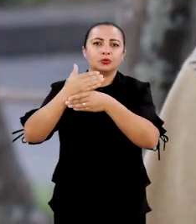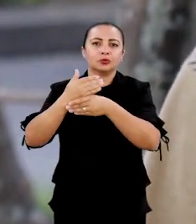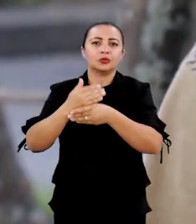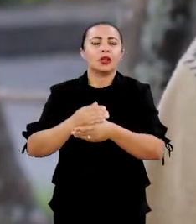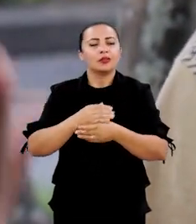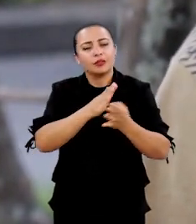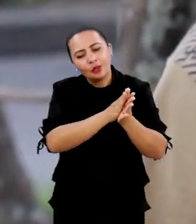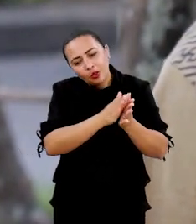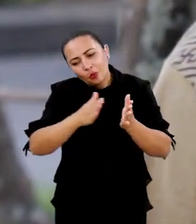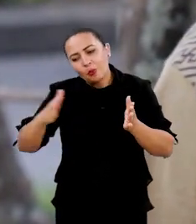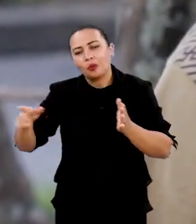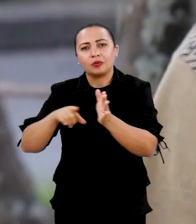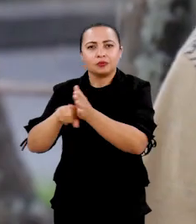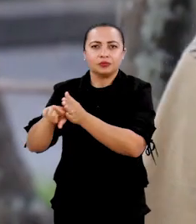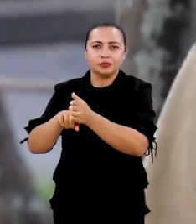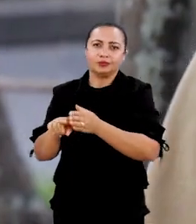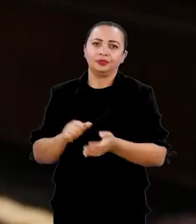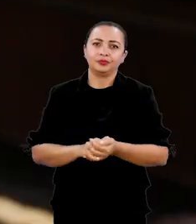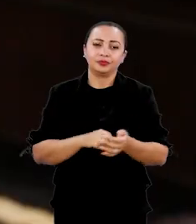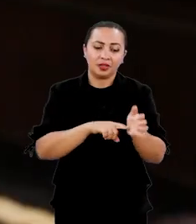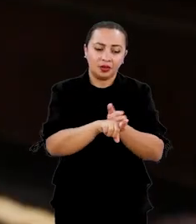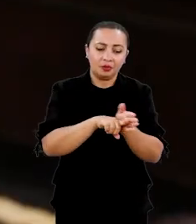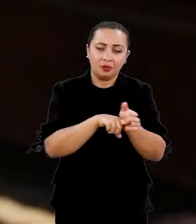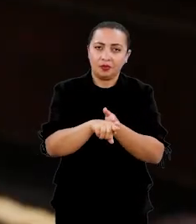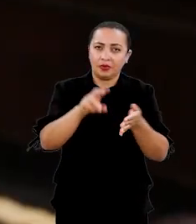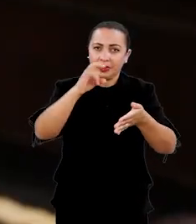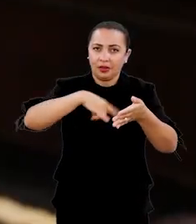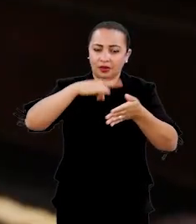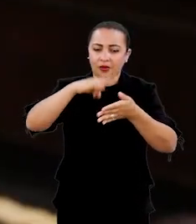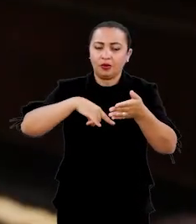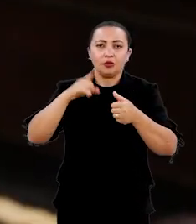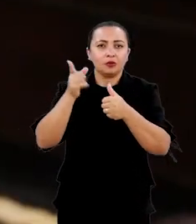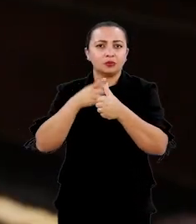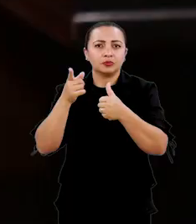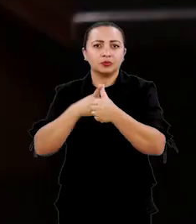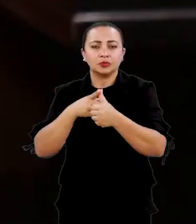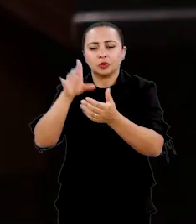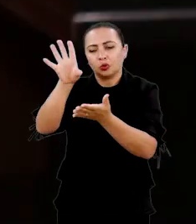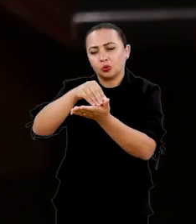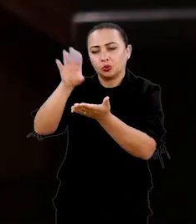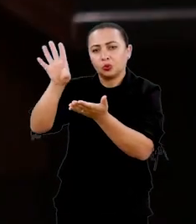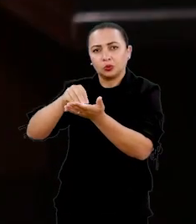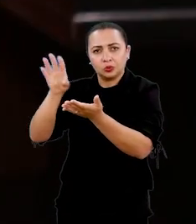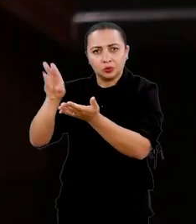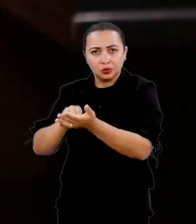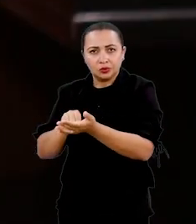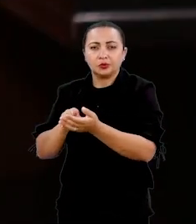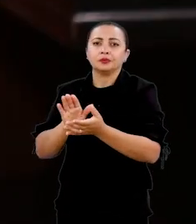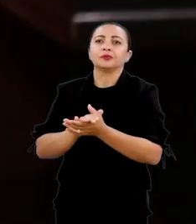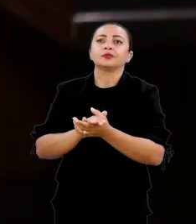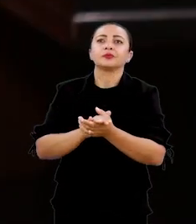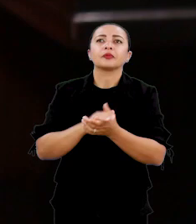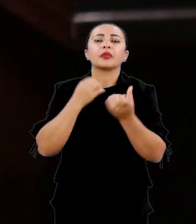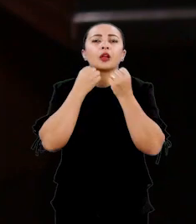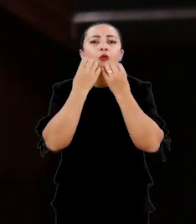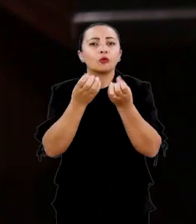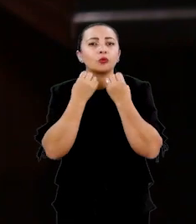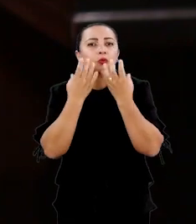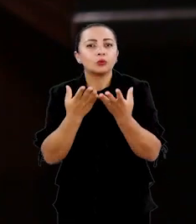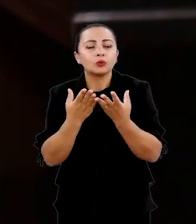construindo no decorrer dessa pesquisa. Essa pesquisa documental ela primeiro coletou e vem até hoje coletando